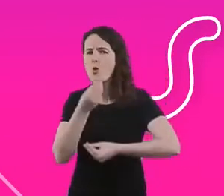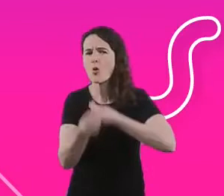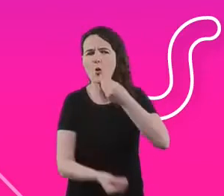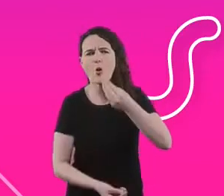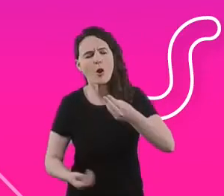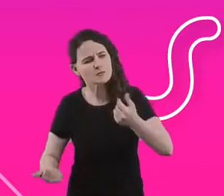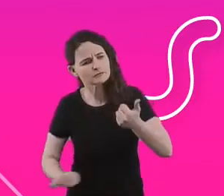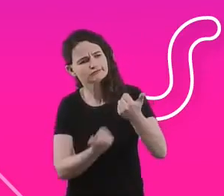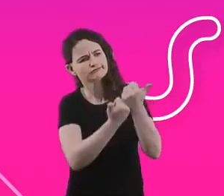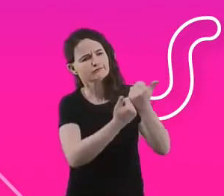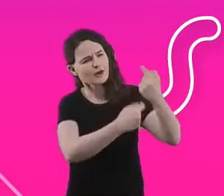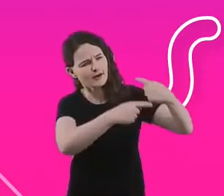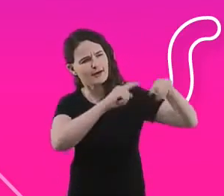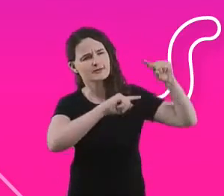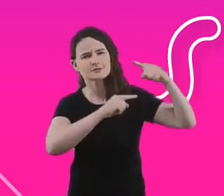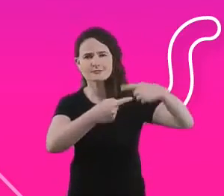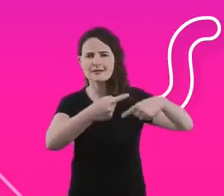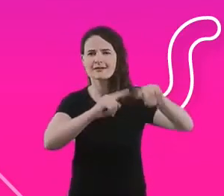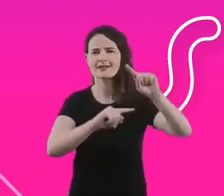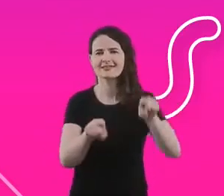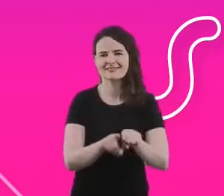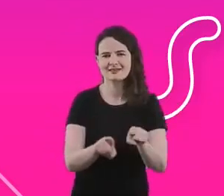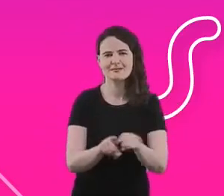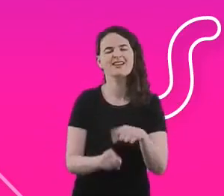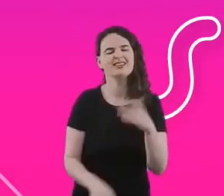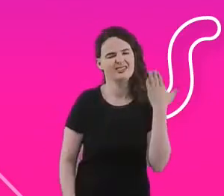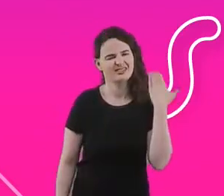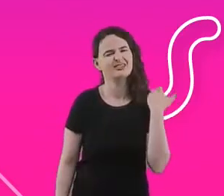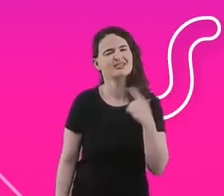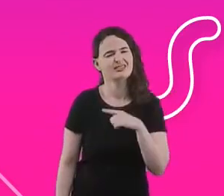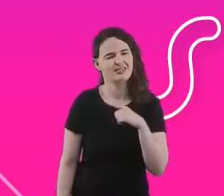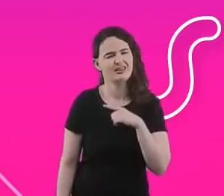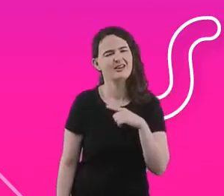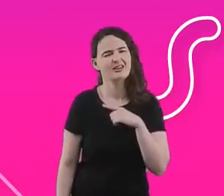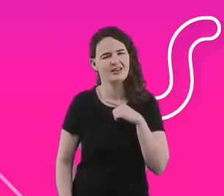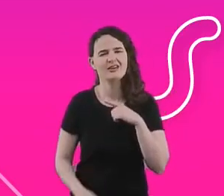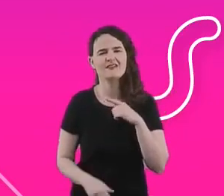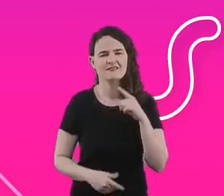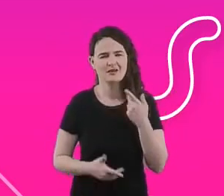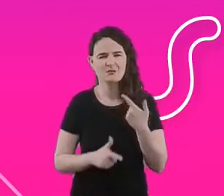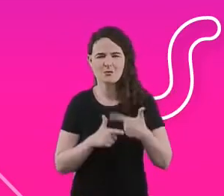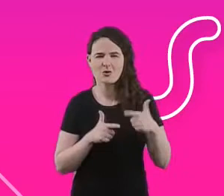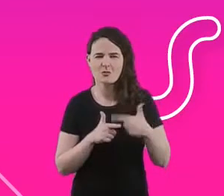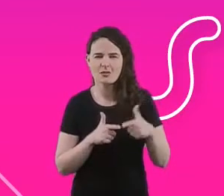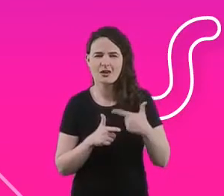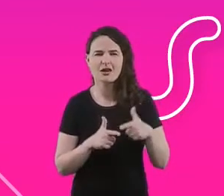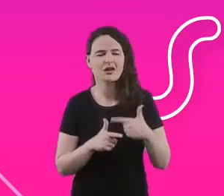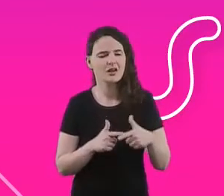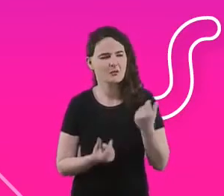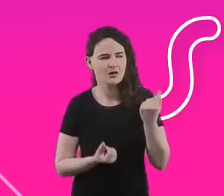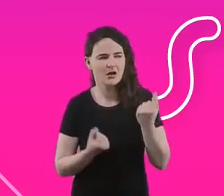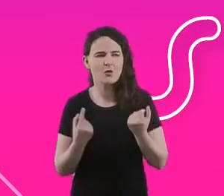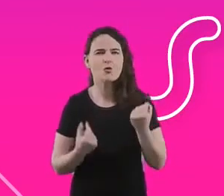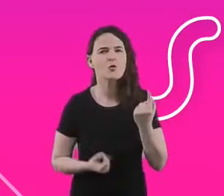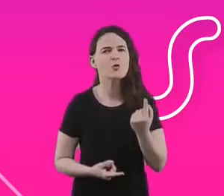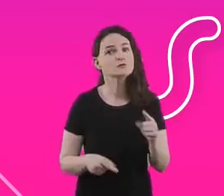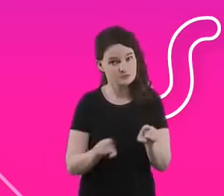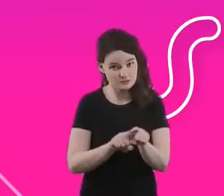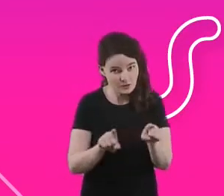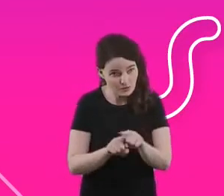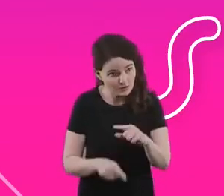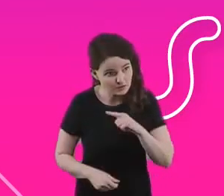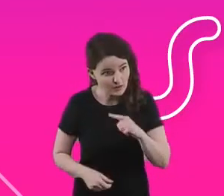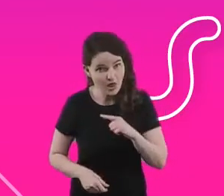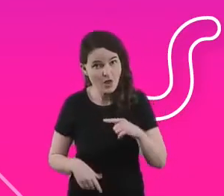companhia, a viu alguns casos emblemáticos já no passado, de empresas minúsculas que apostaram muito com a Ambev no passado e cresceram, mas também